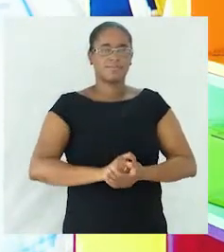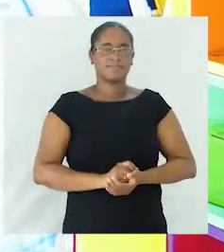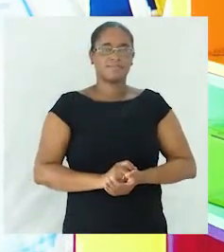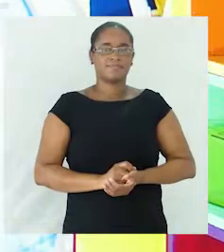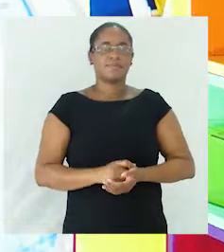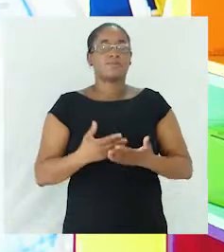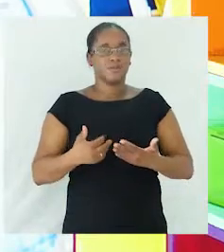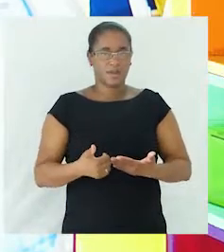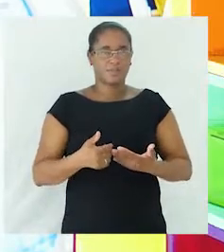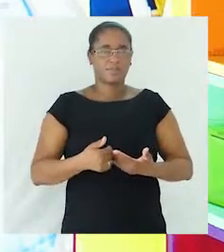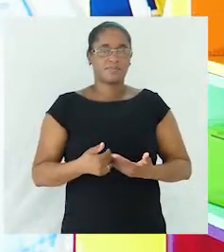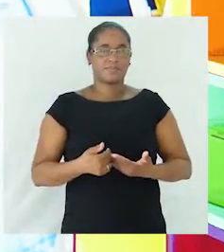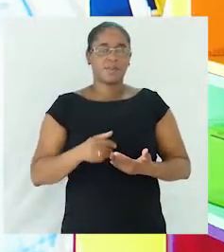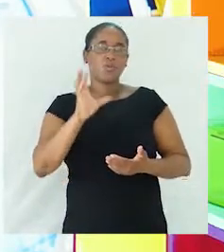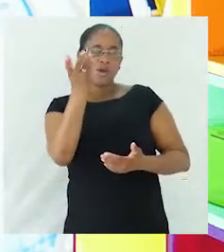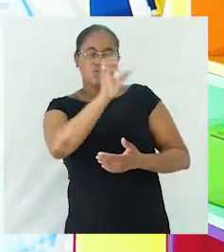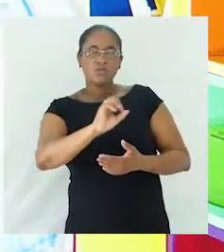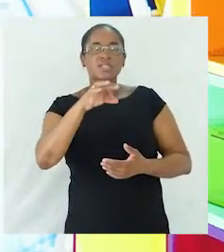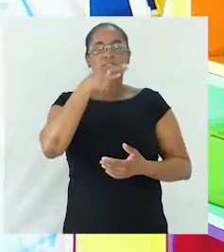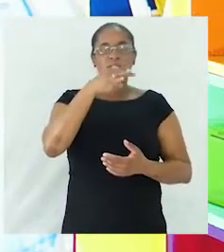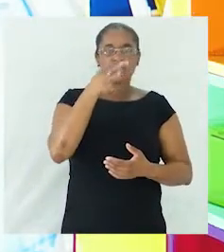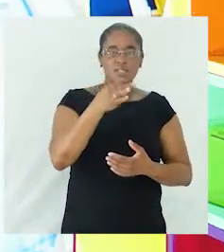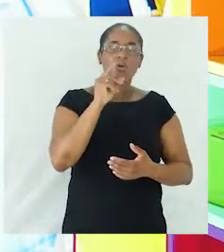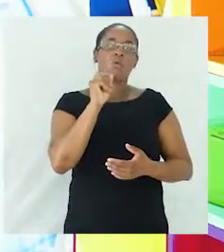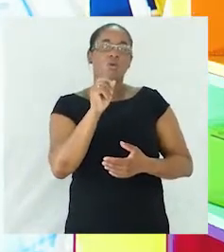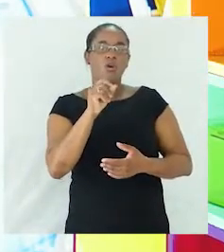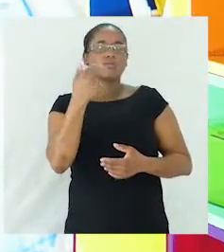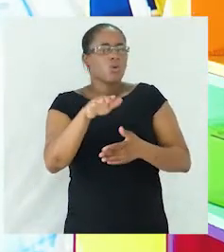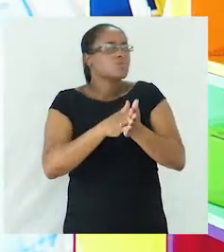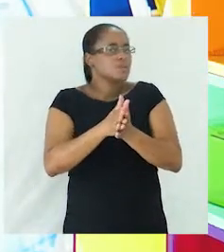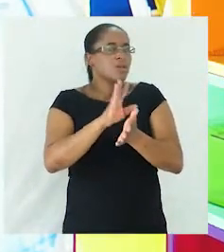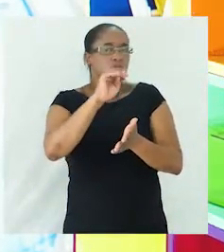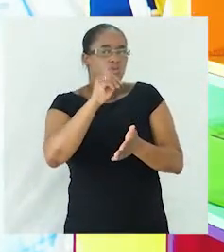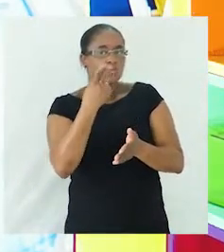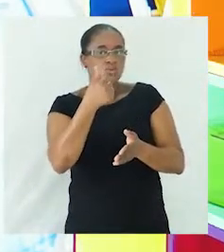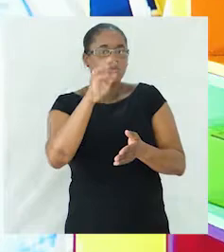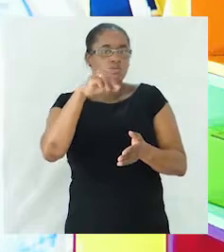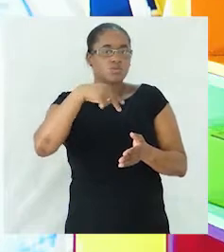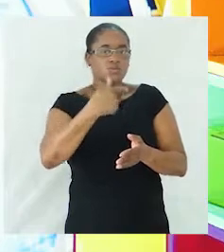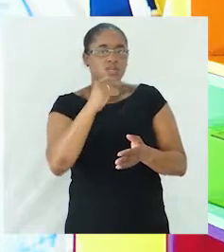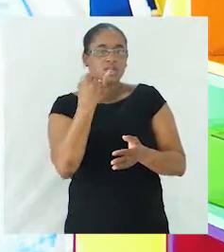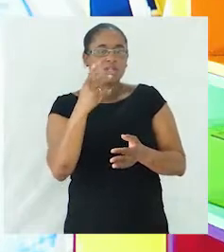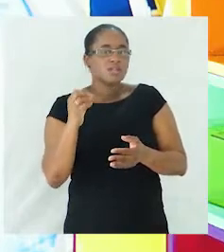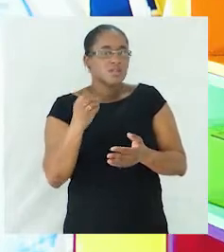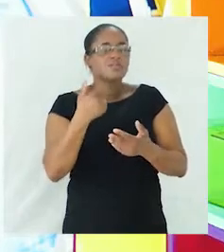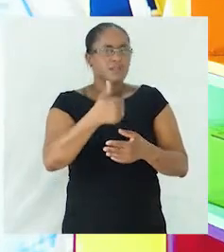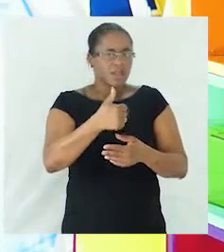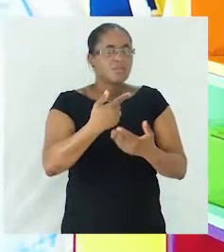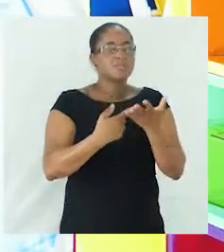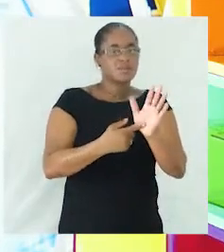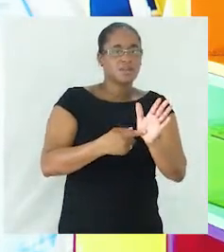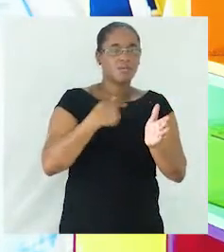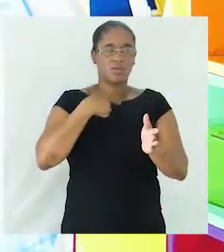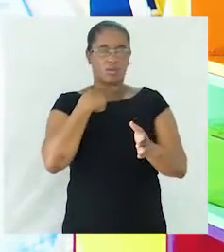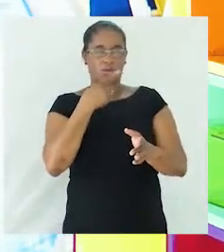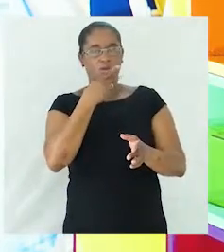Pois bem, quando vocês dizem o nome, estão a usar os substantivos, certo? Por exemplo, idneida,